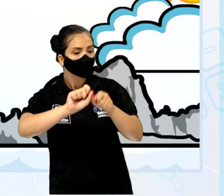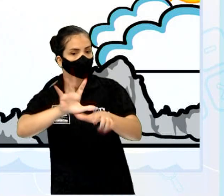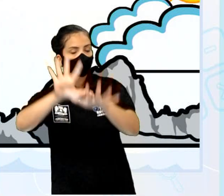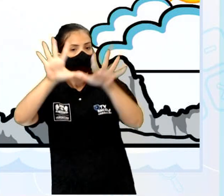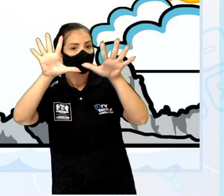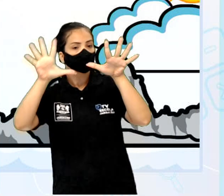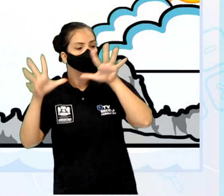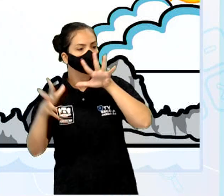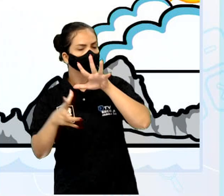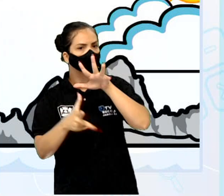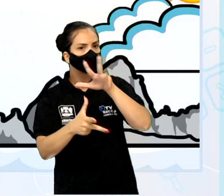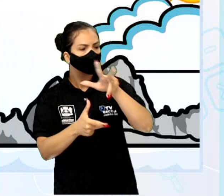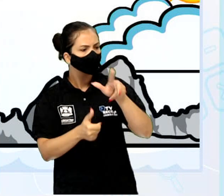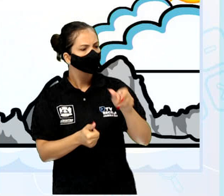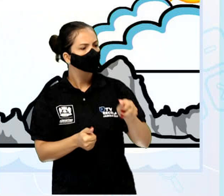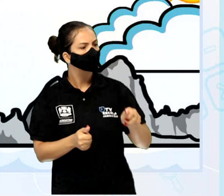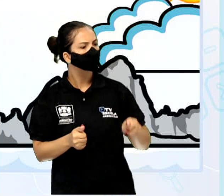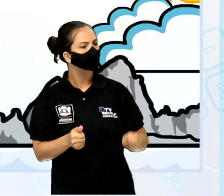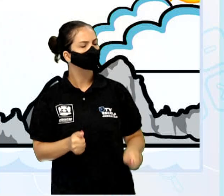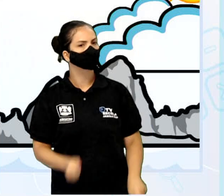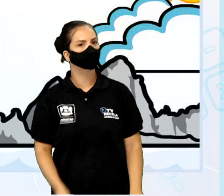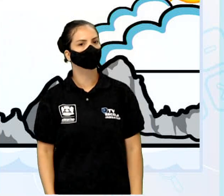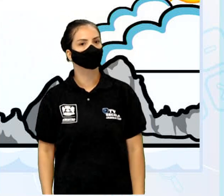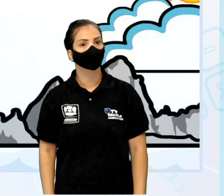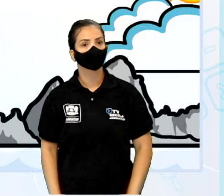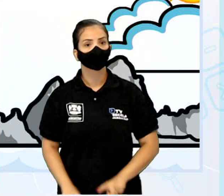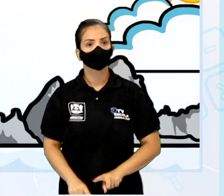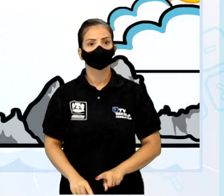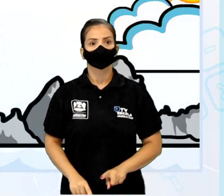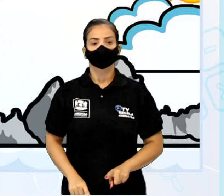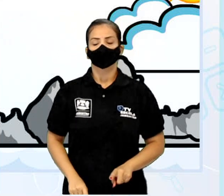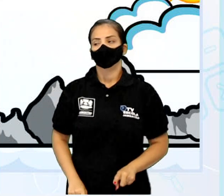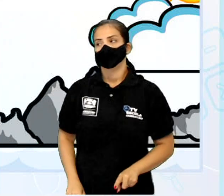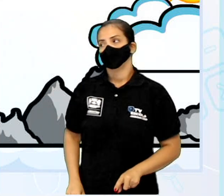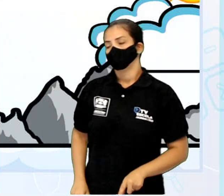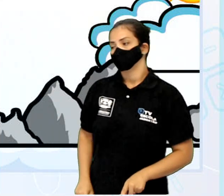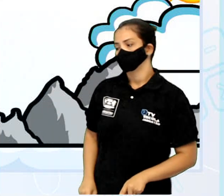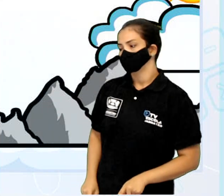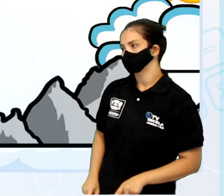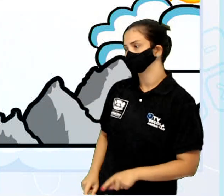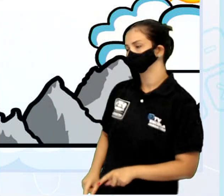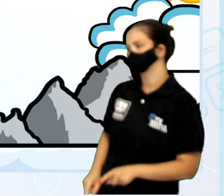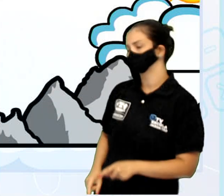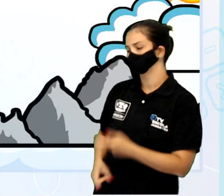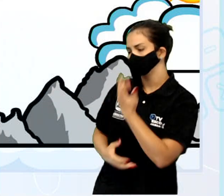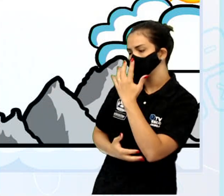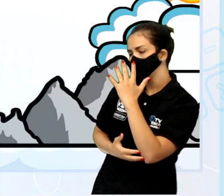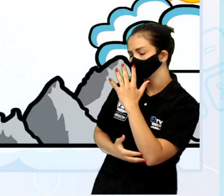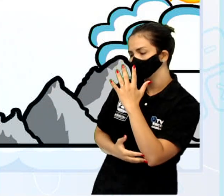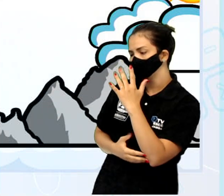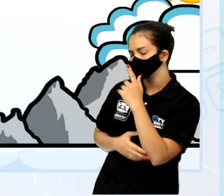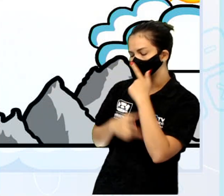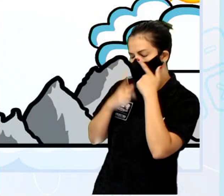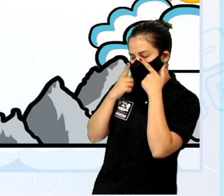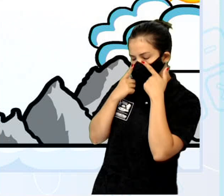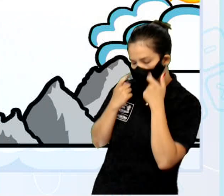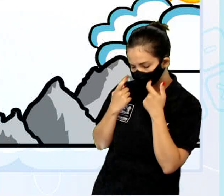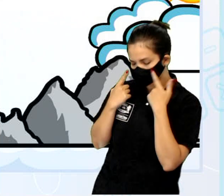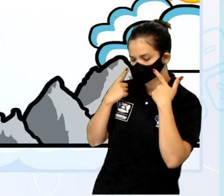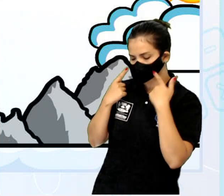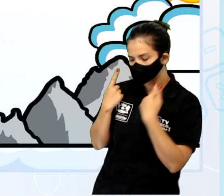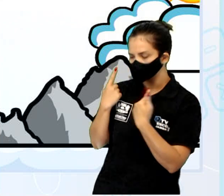insistiram os deuses. Mas a árvore ainda choramingava, Xingava e